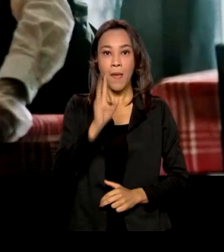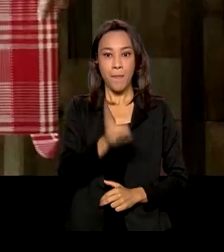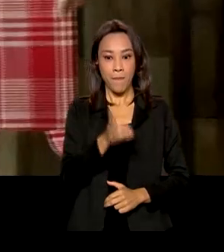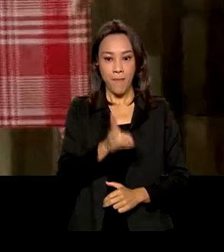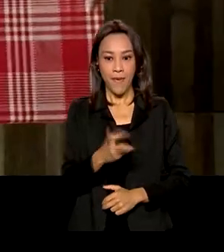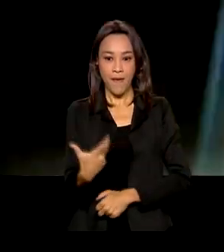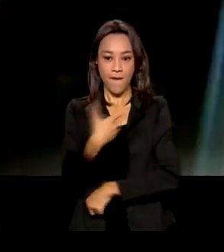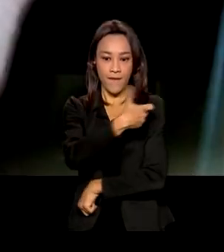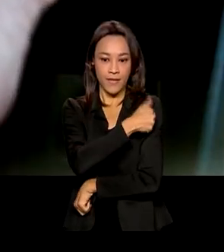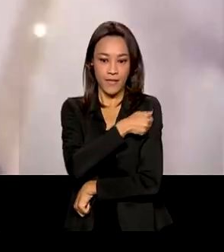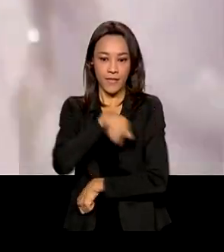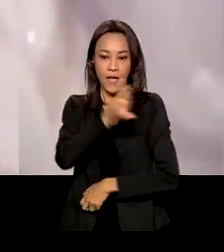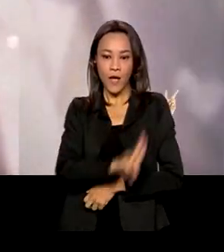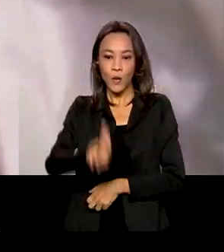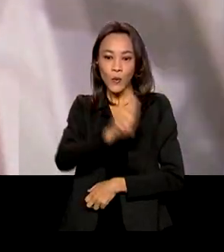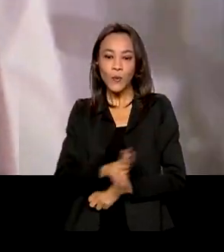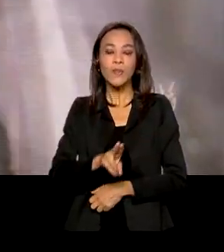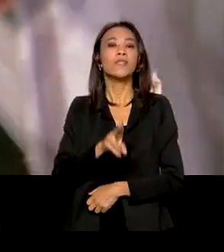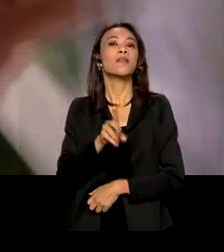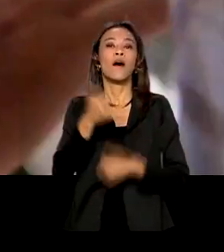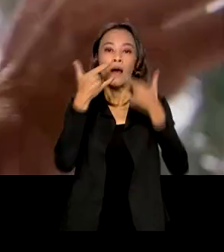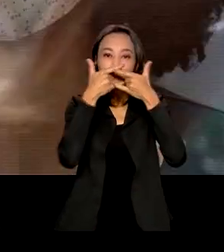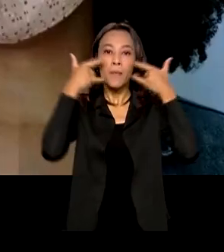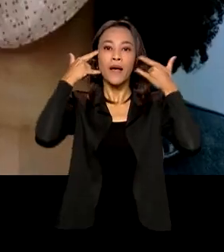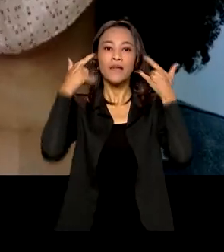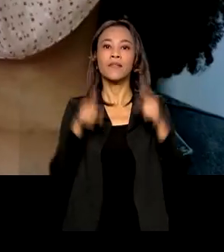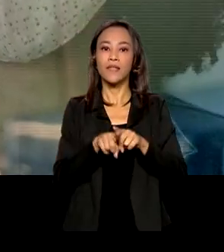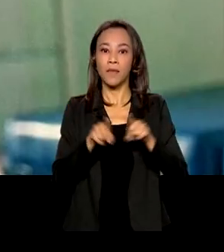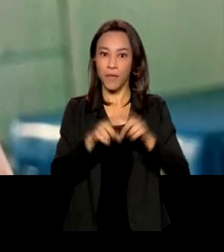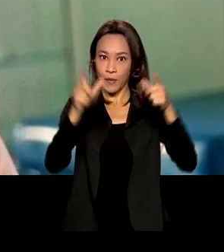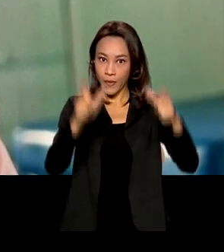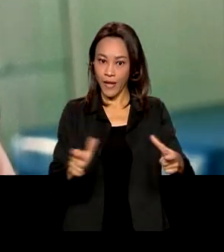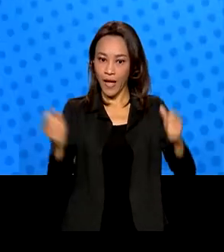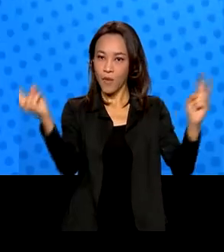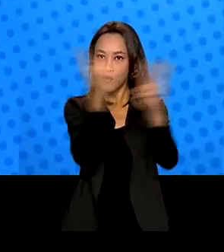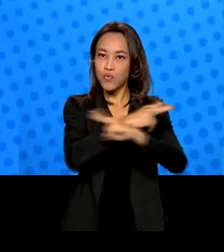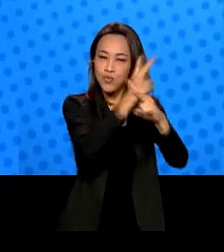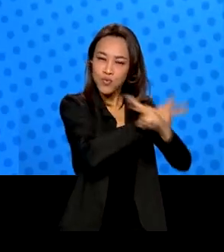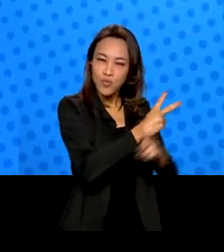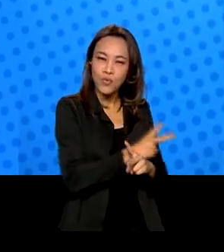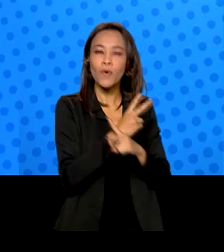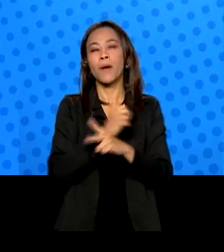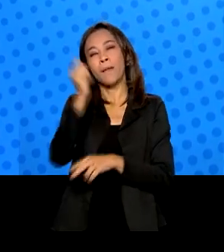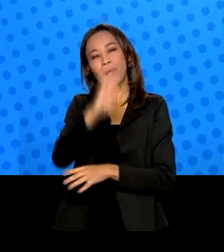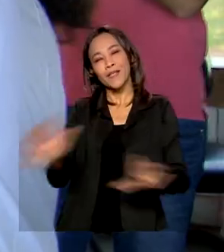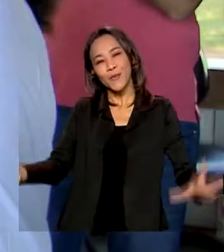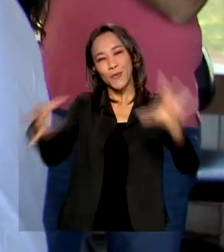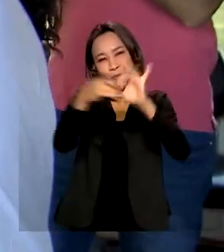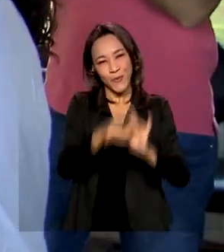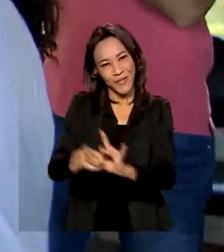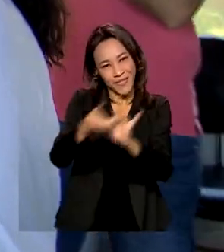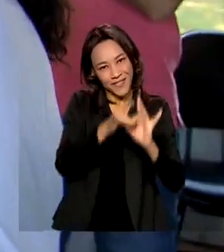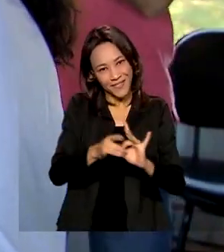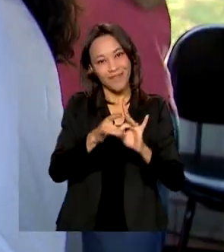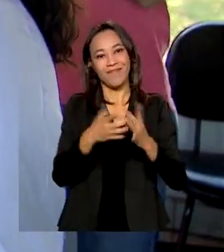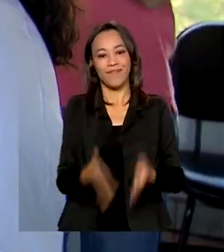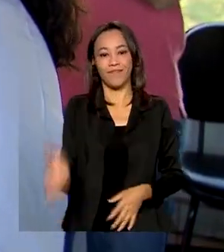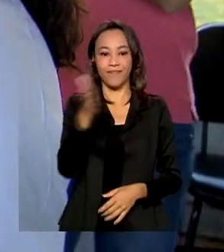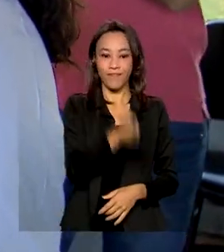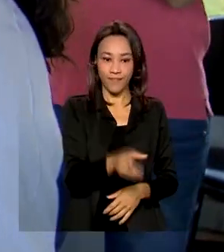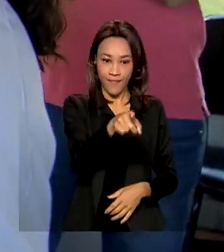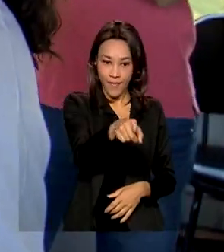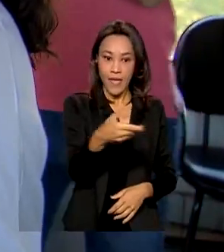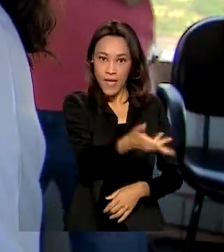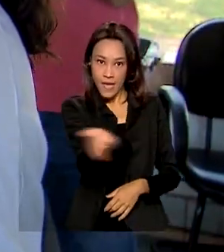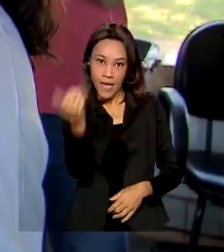lave as mãos, mantenha a distância segura e os ambientes ventilados. Brasil unido por uma pátria vacinada. A recomendação é que as